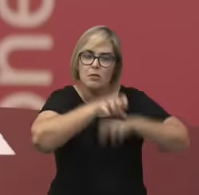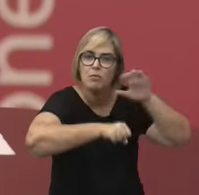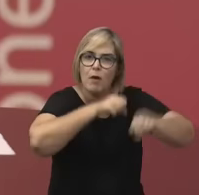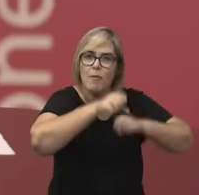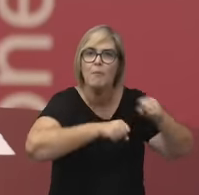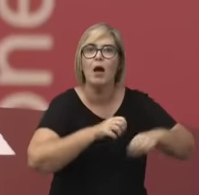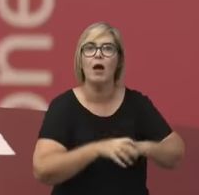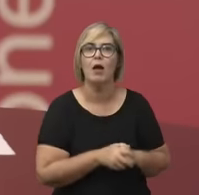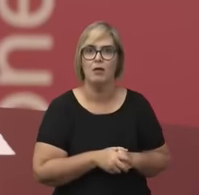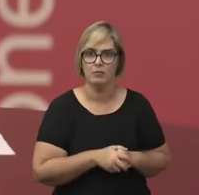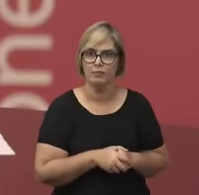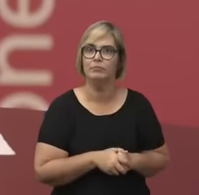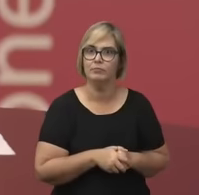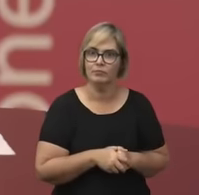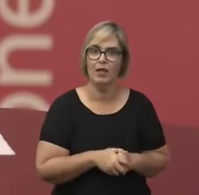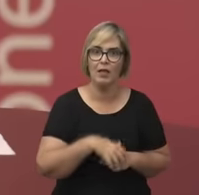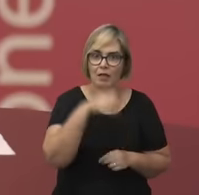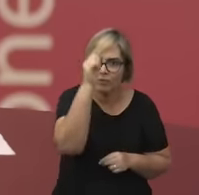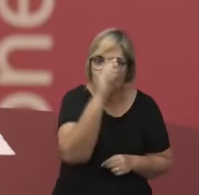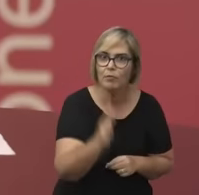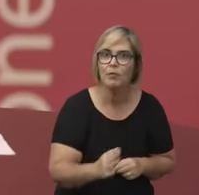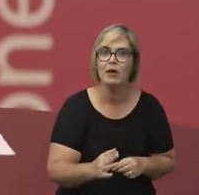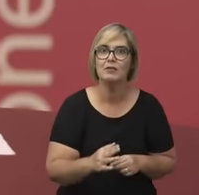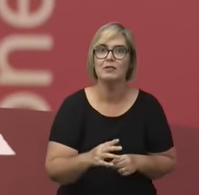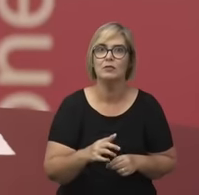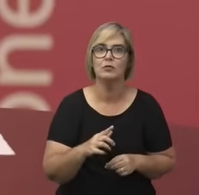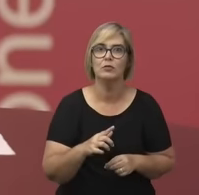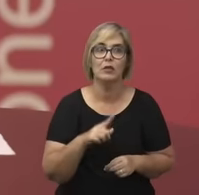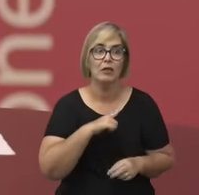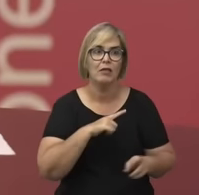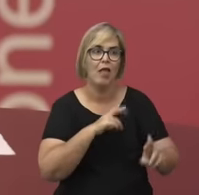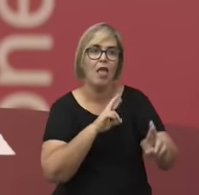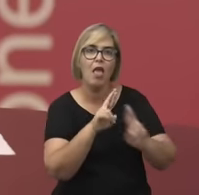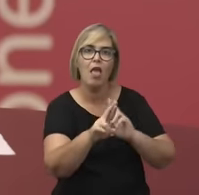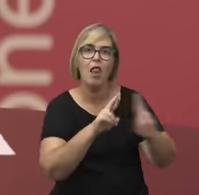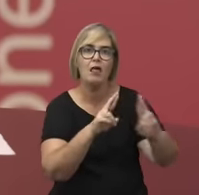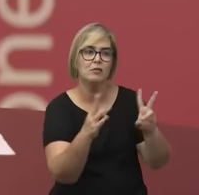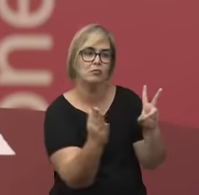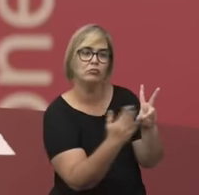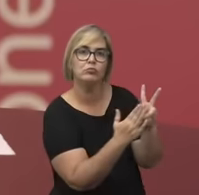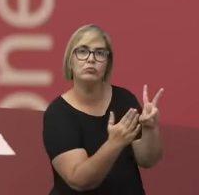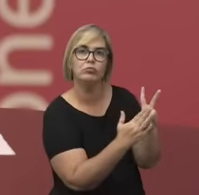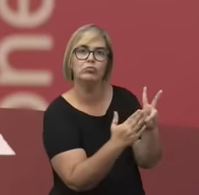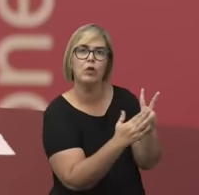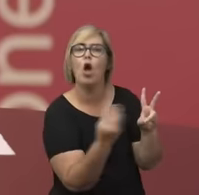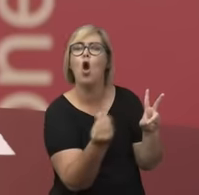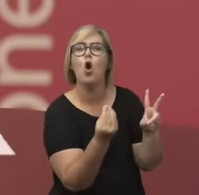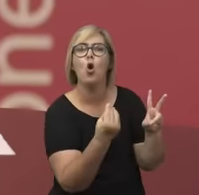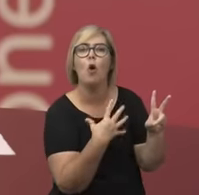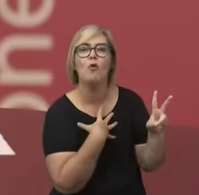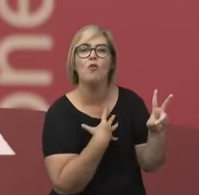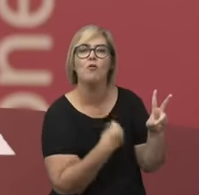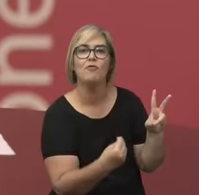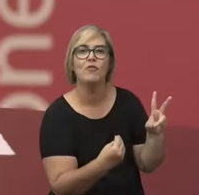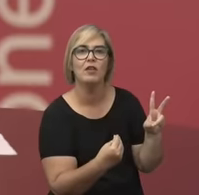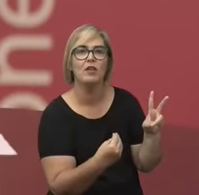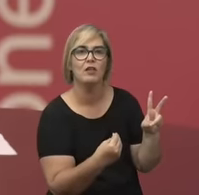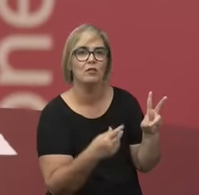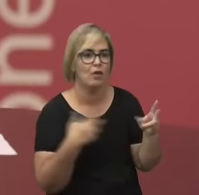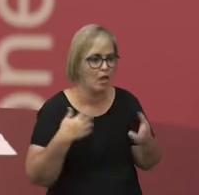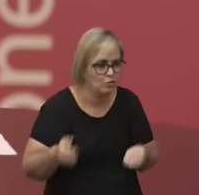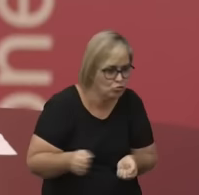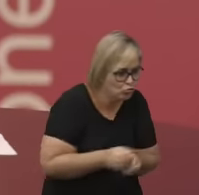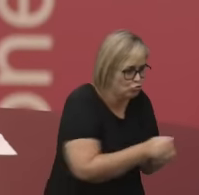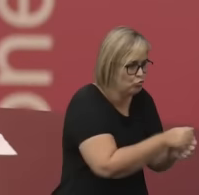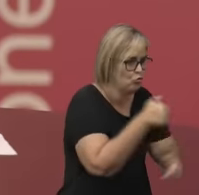universalmente no Brasil, aí ela está falando da relação que as mulheres indígenas têm com os seus filhos, levam eles para o trabalho,